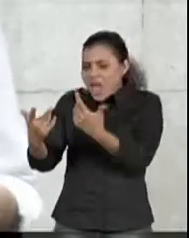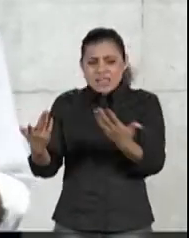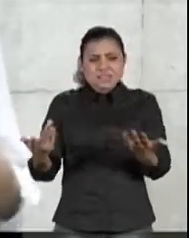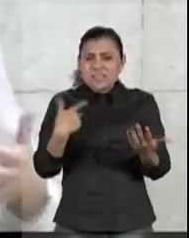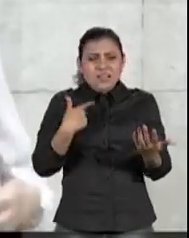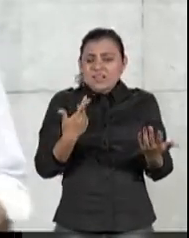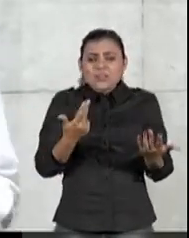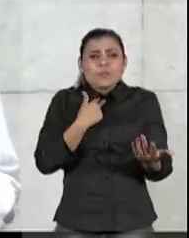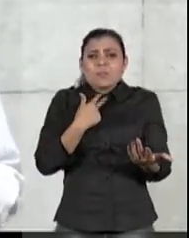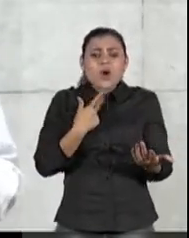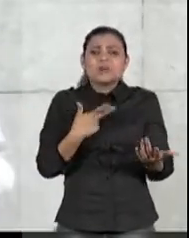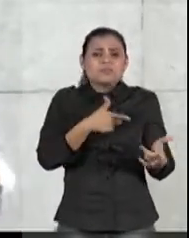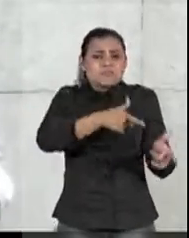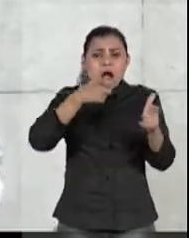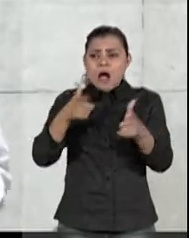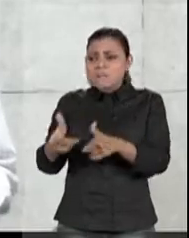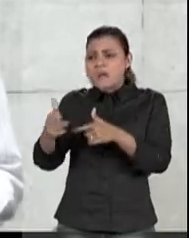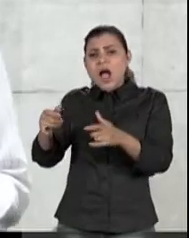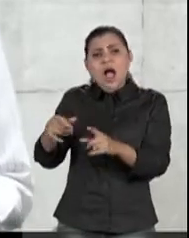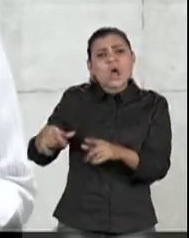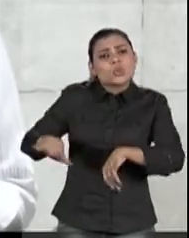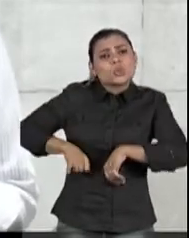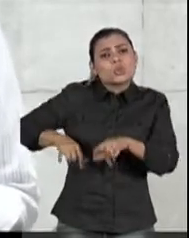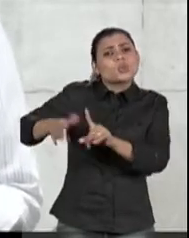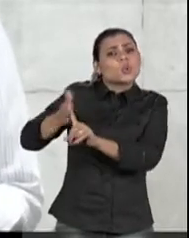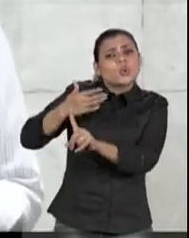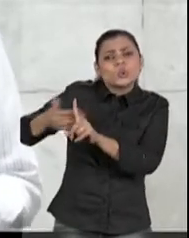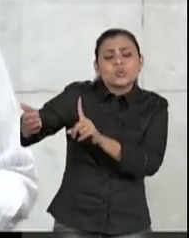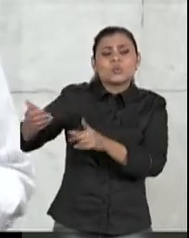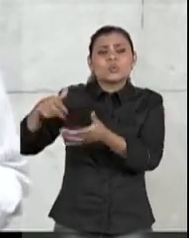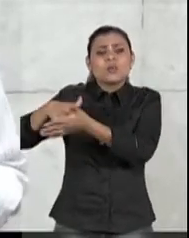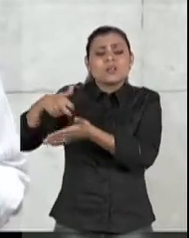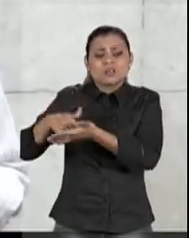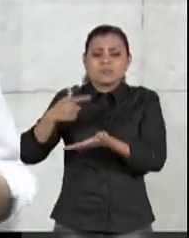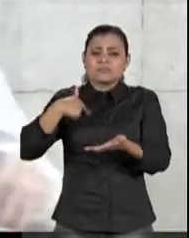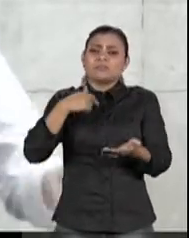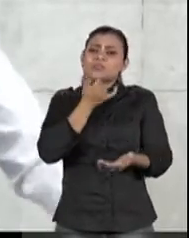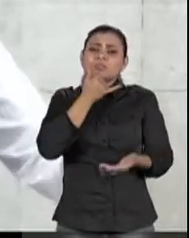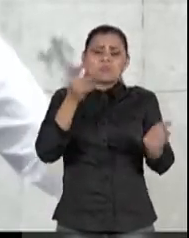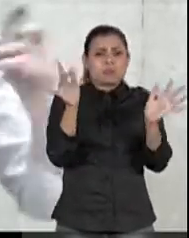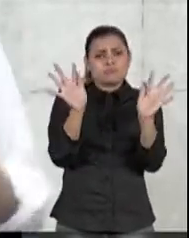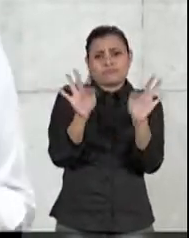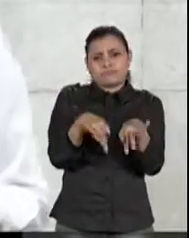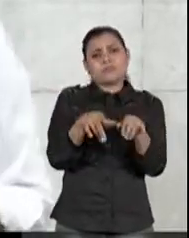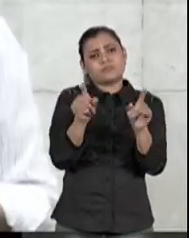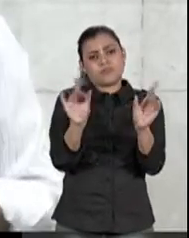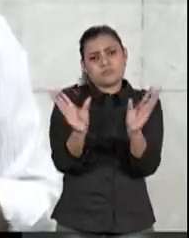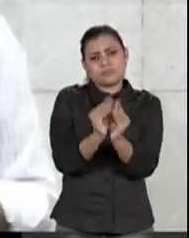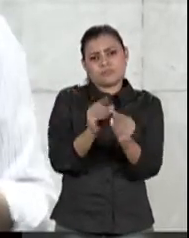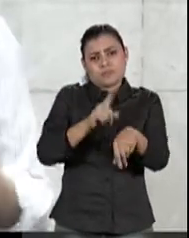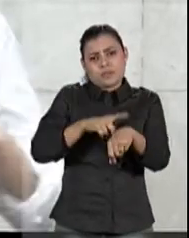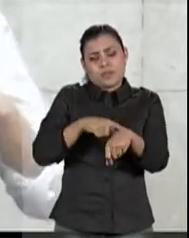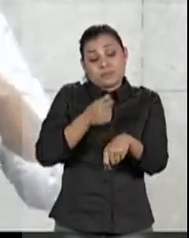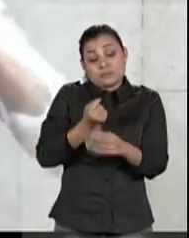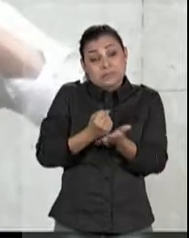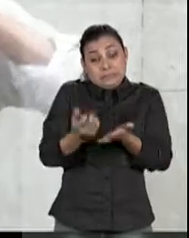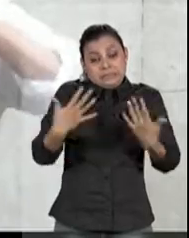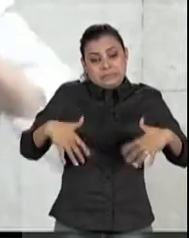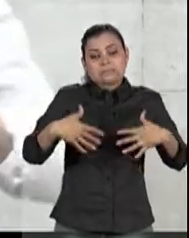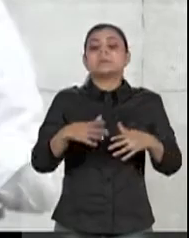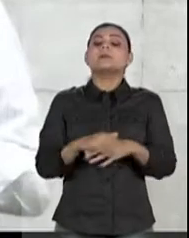assassinato, homicídio, tortura. Aliás, eu termino aqui, porque o tempo já deu,